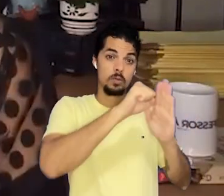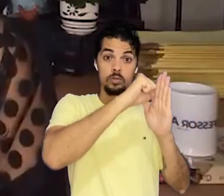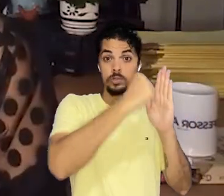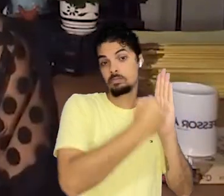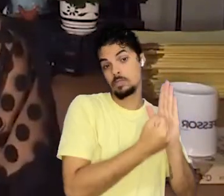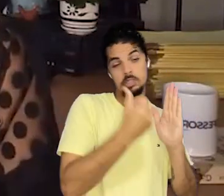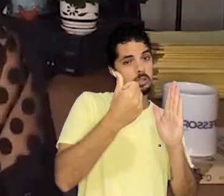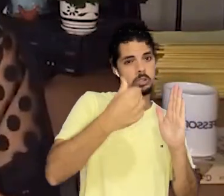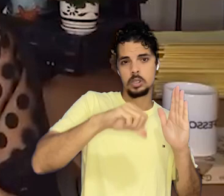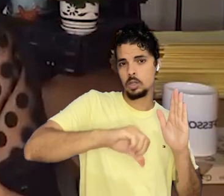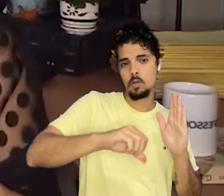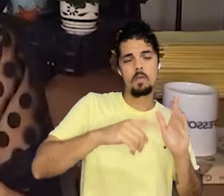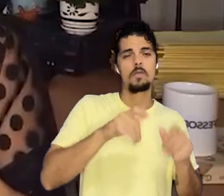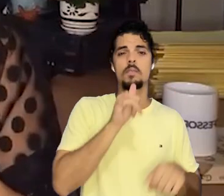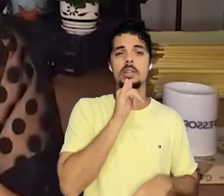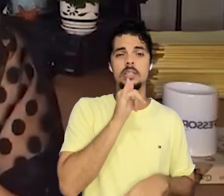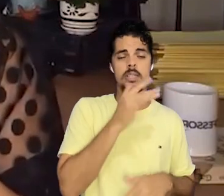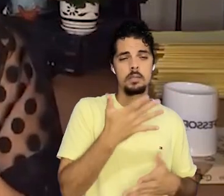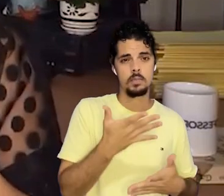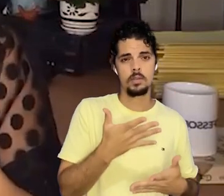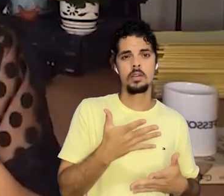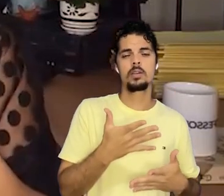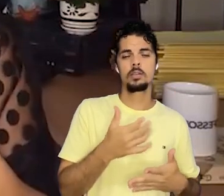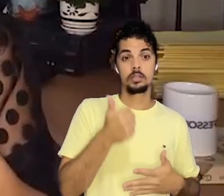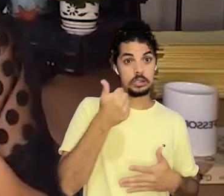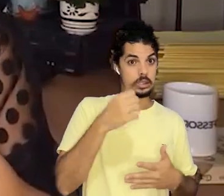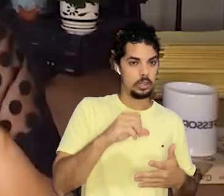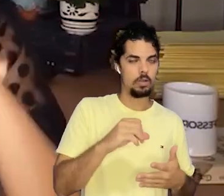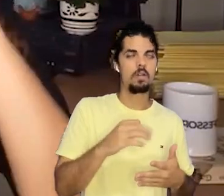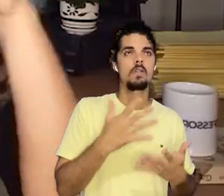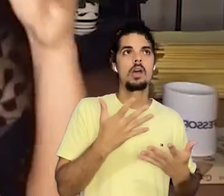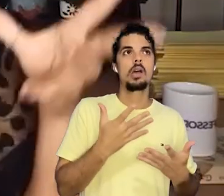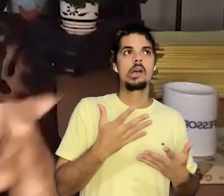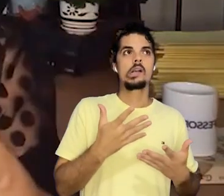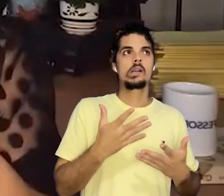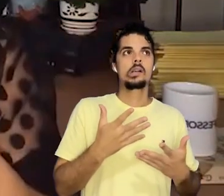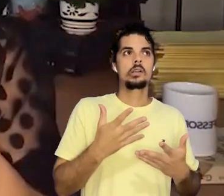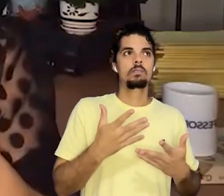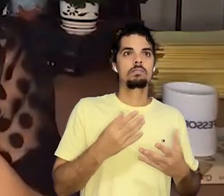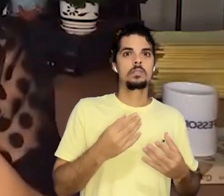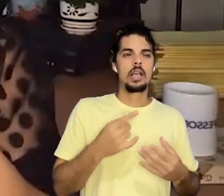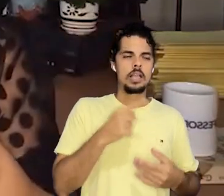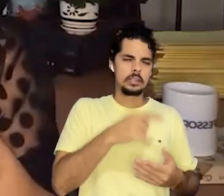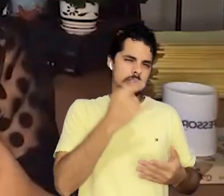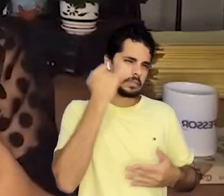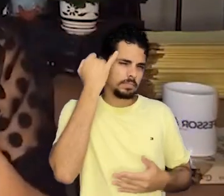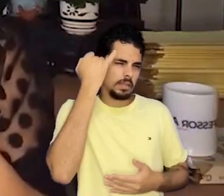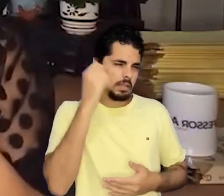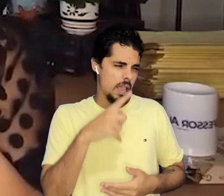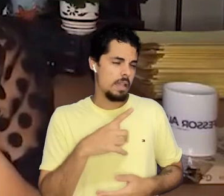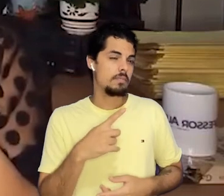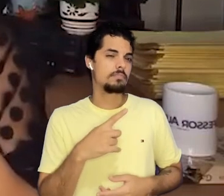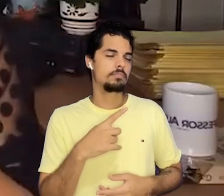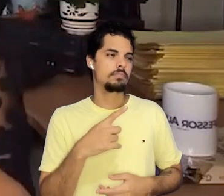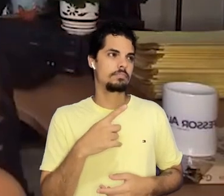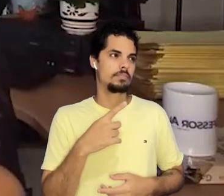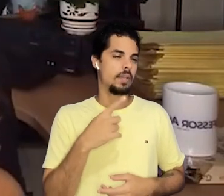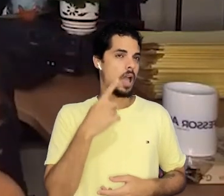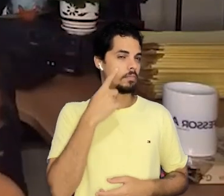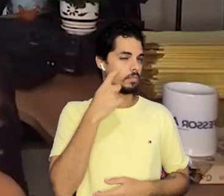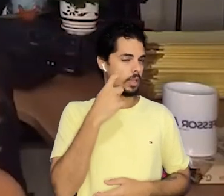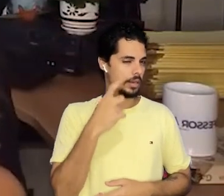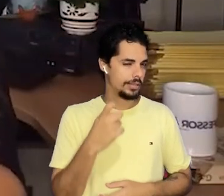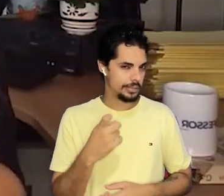quem foi escrita. Então, eu creio que de todo o texto, essa ideia é muito